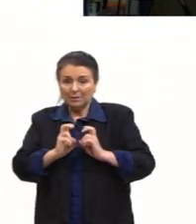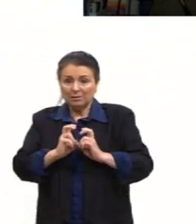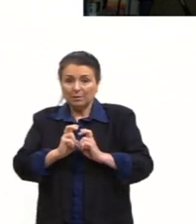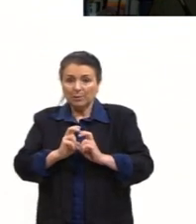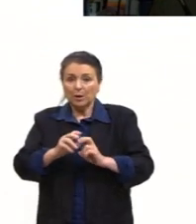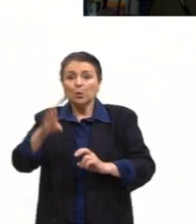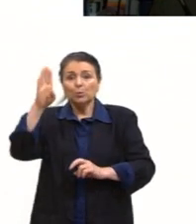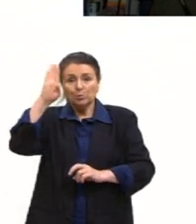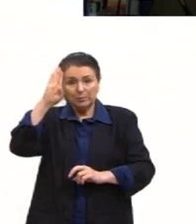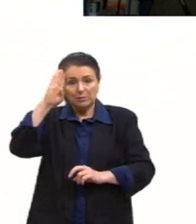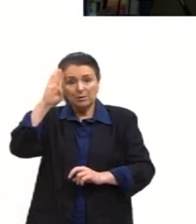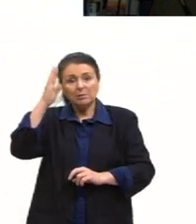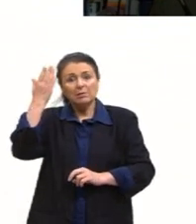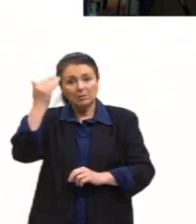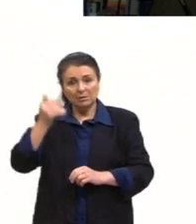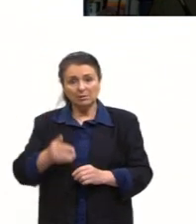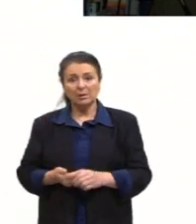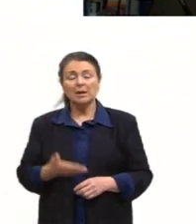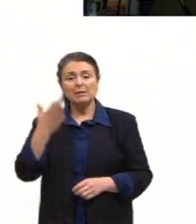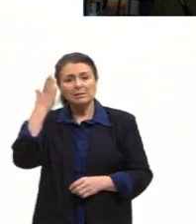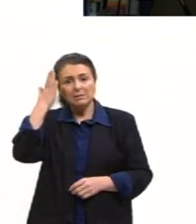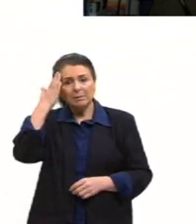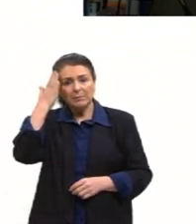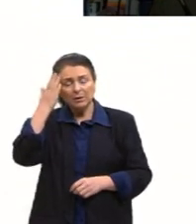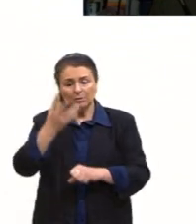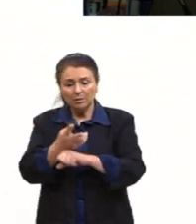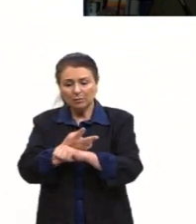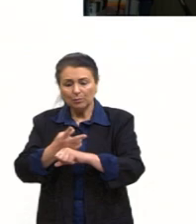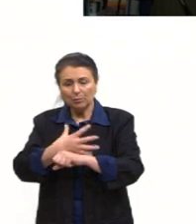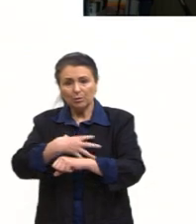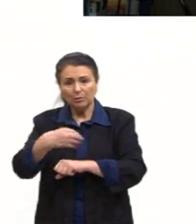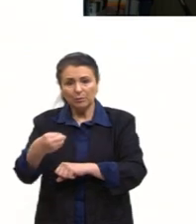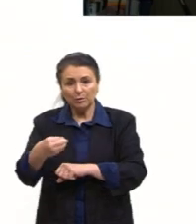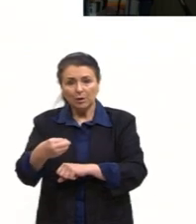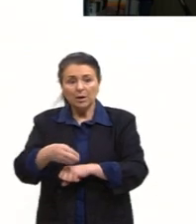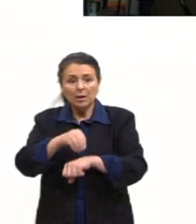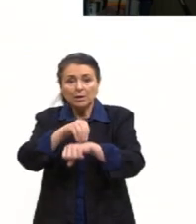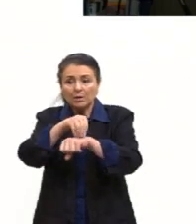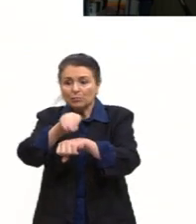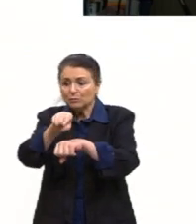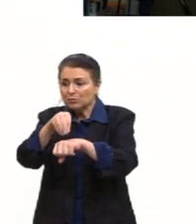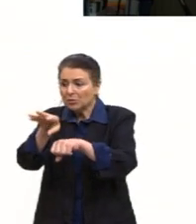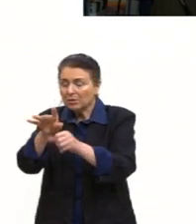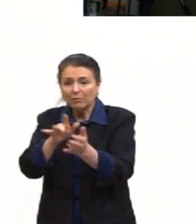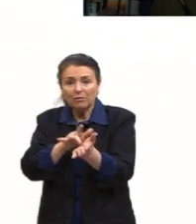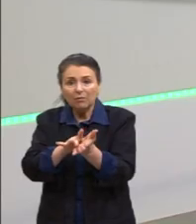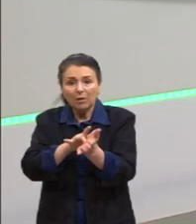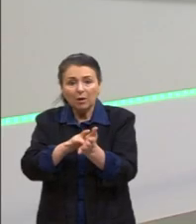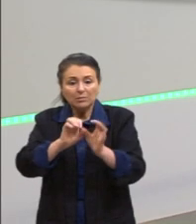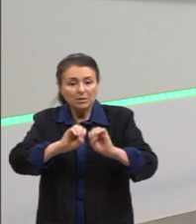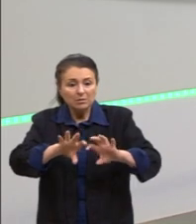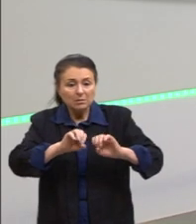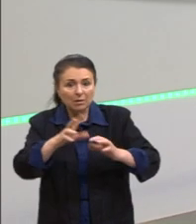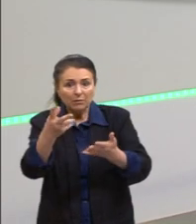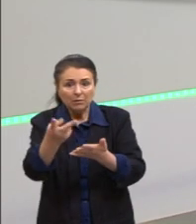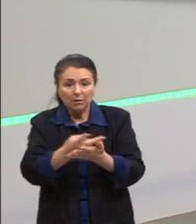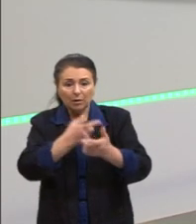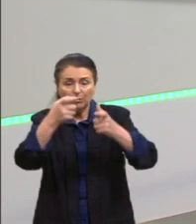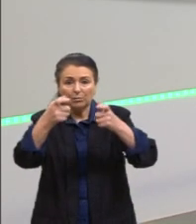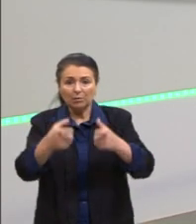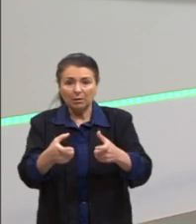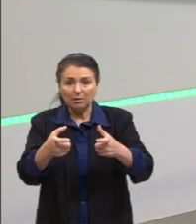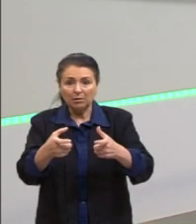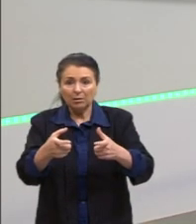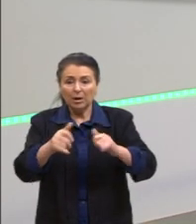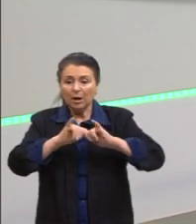sabiam que ele estava buscando a filha e os militares, inclusive, davam dicas falsas, faziam com que alguns funcionários passassem